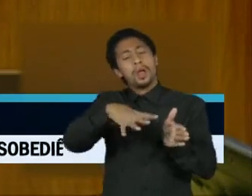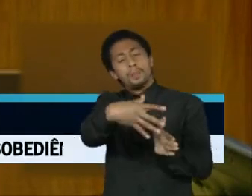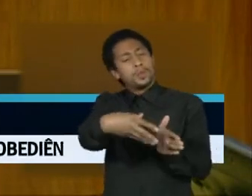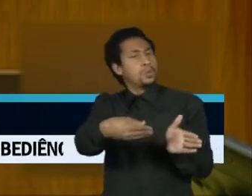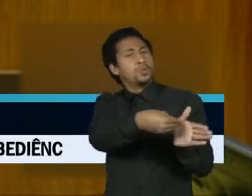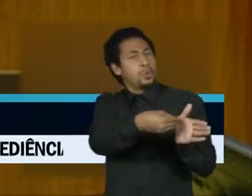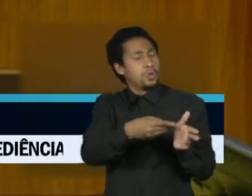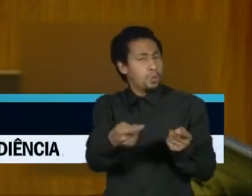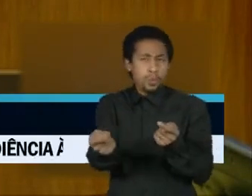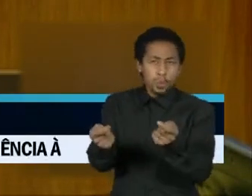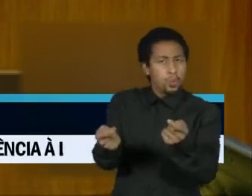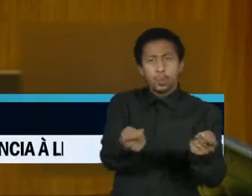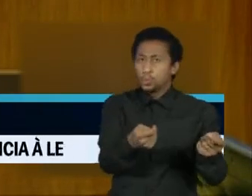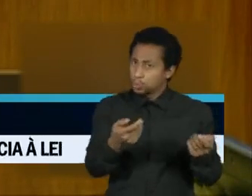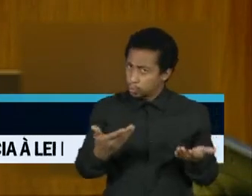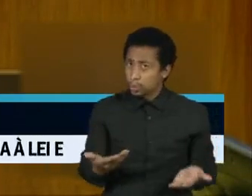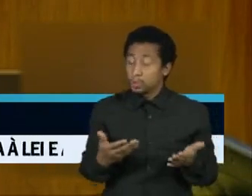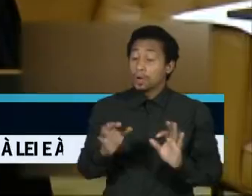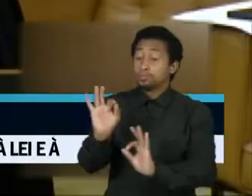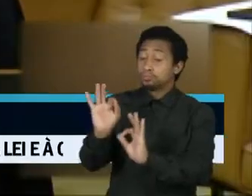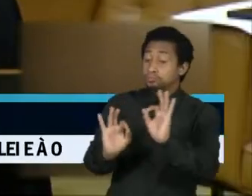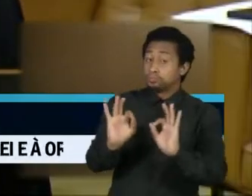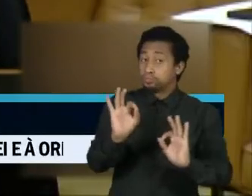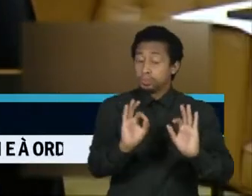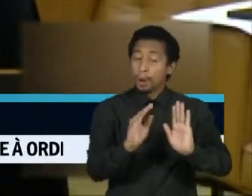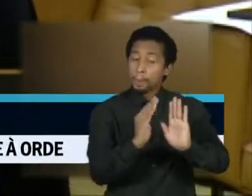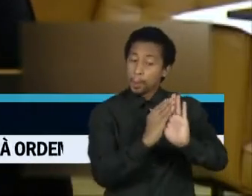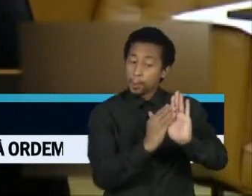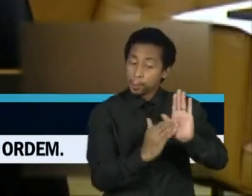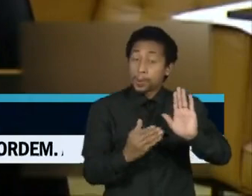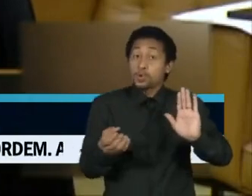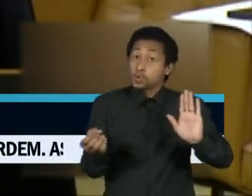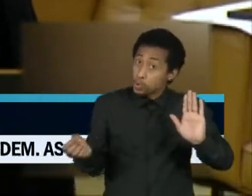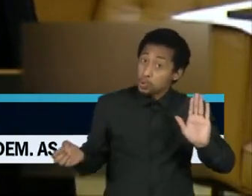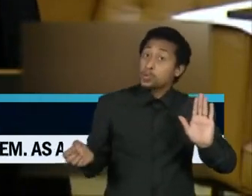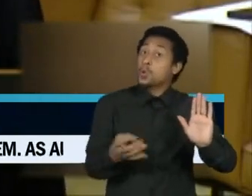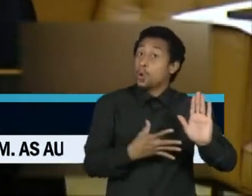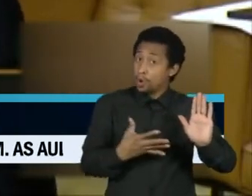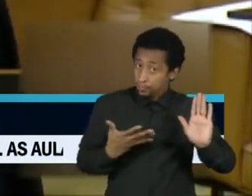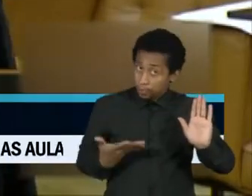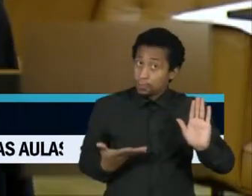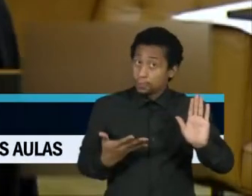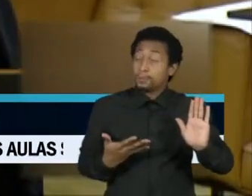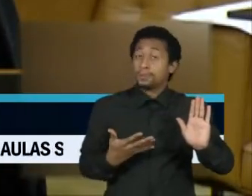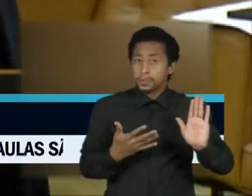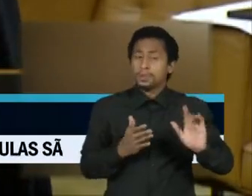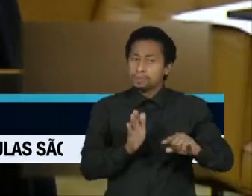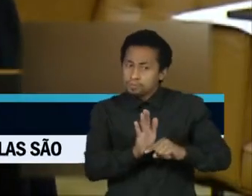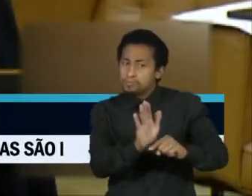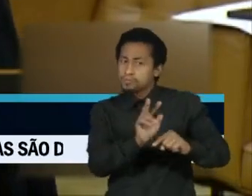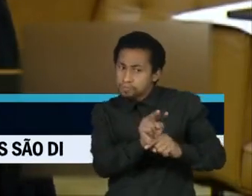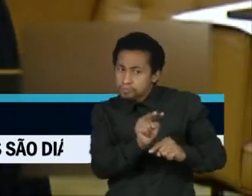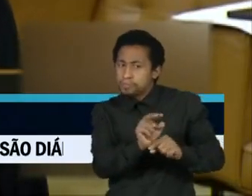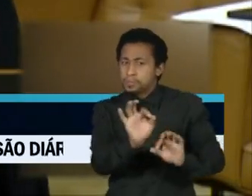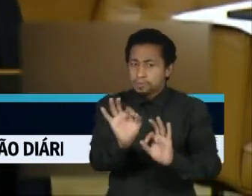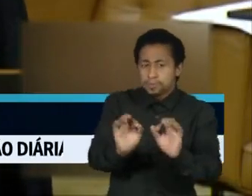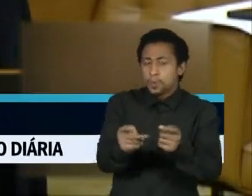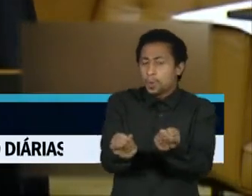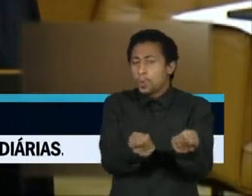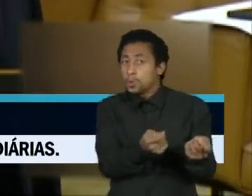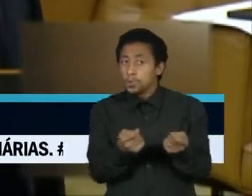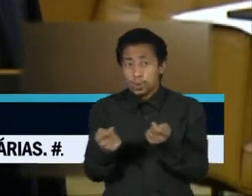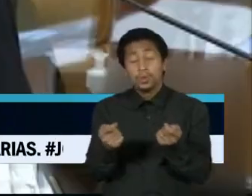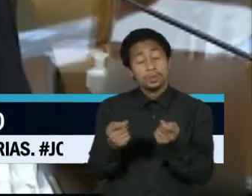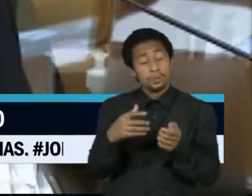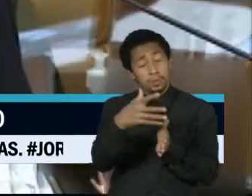desmatamento, que foi concebido um novo plano, que é um claro avanço no combate e controle do desmatamento